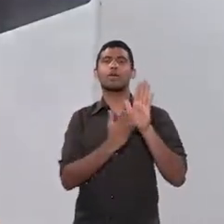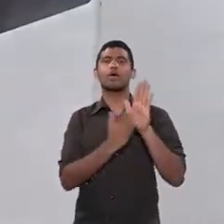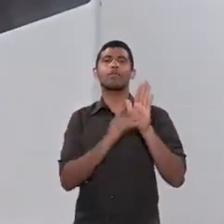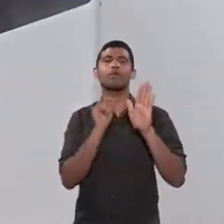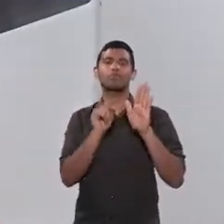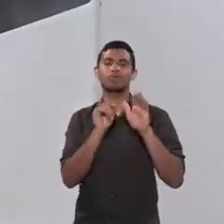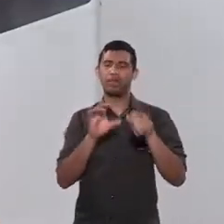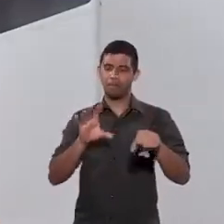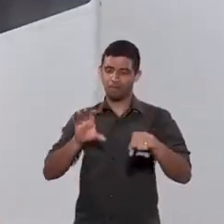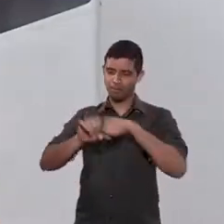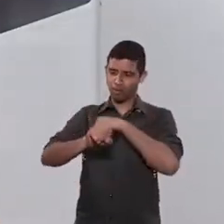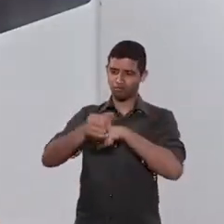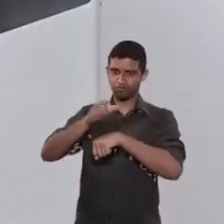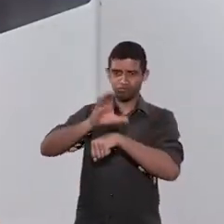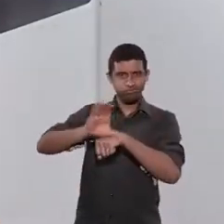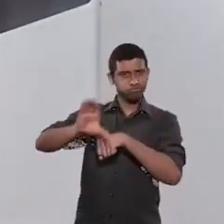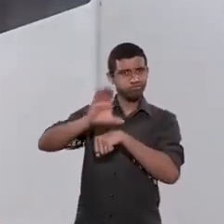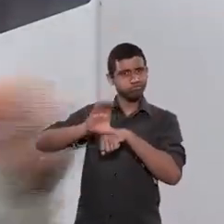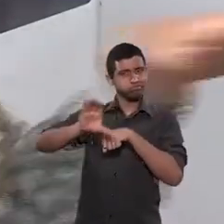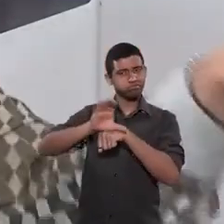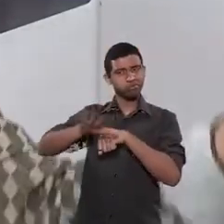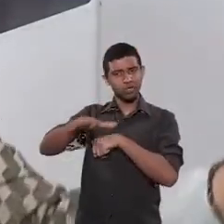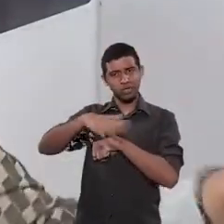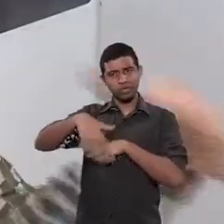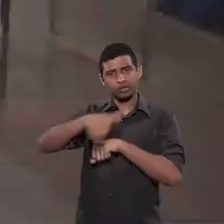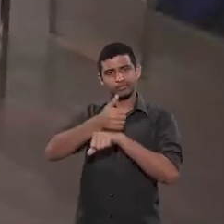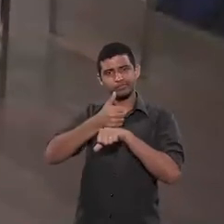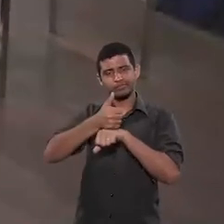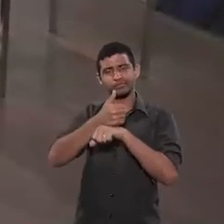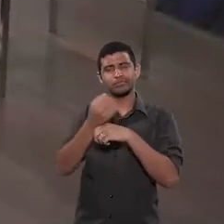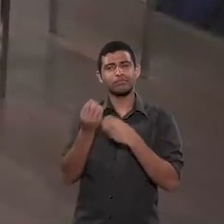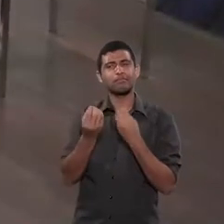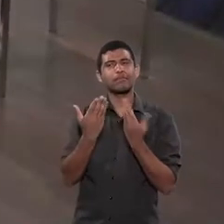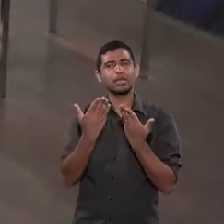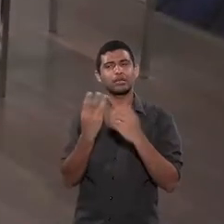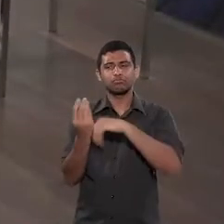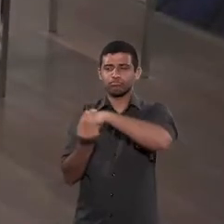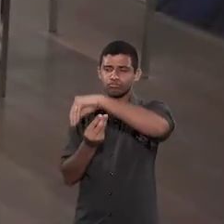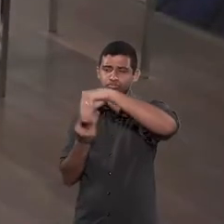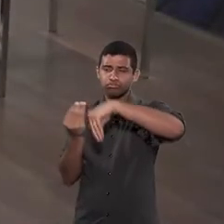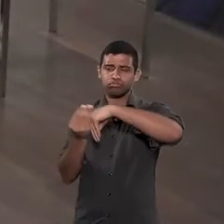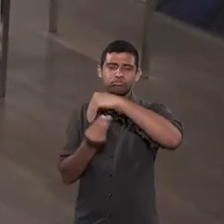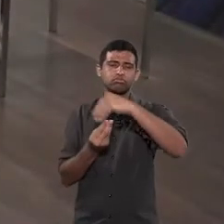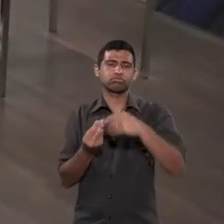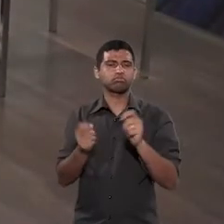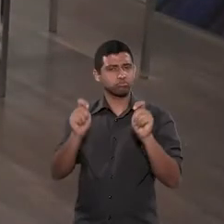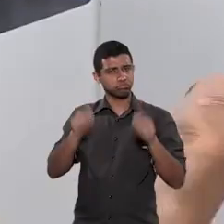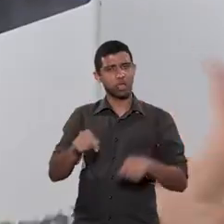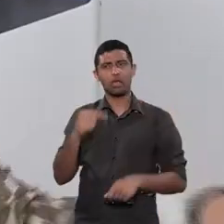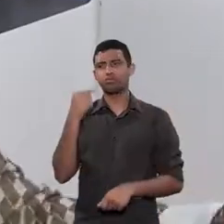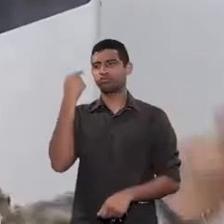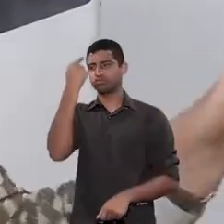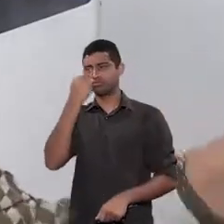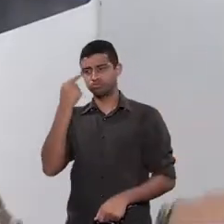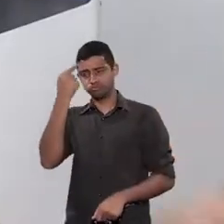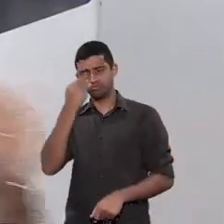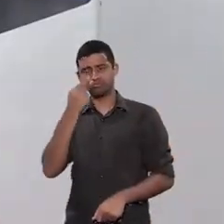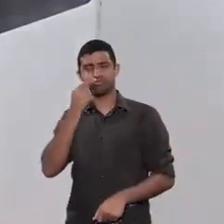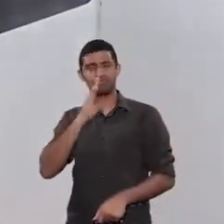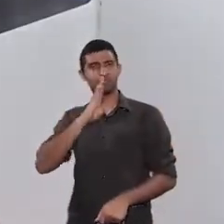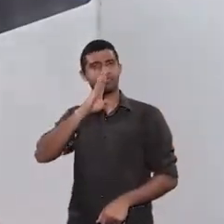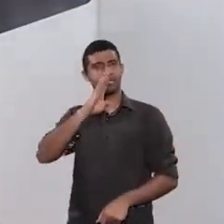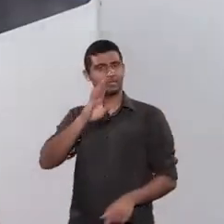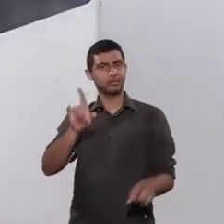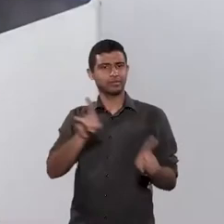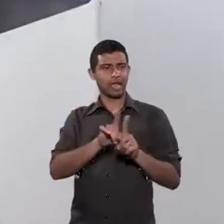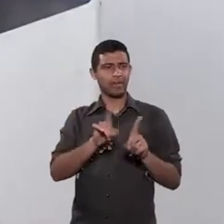a capacitação cada vez maior dos envolvidos para poderem inclusive desde os advogados que são a porta